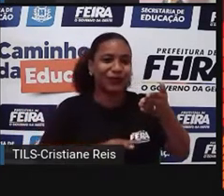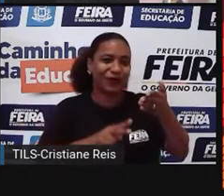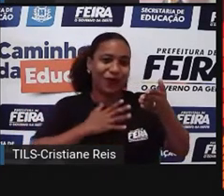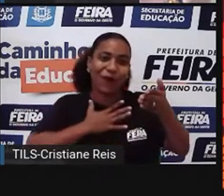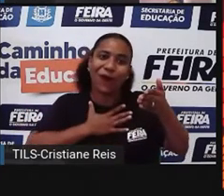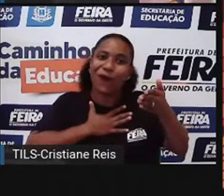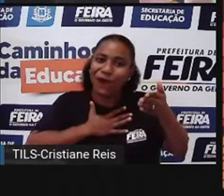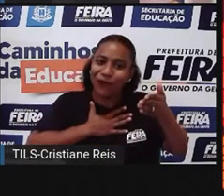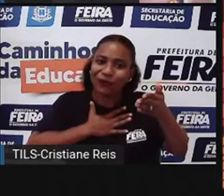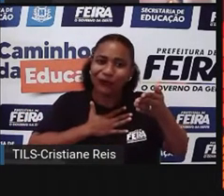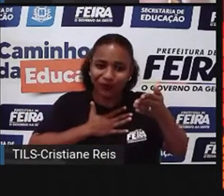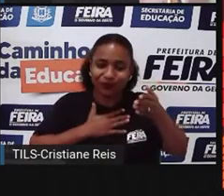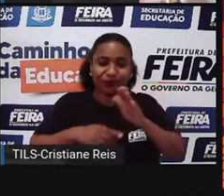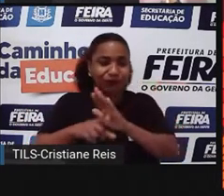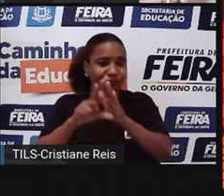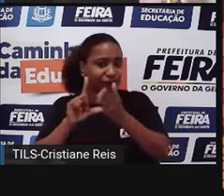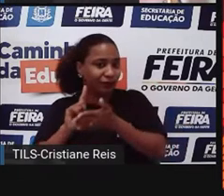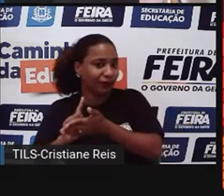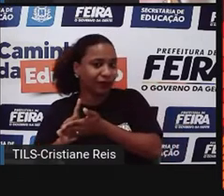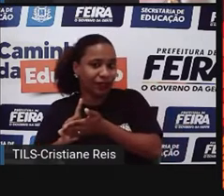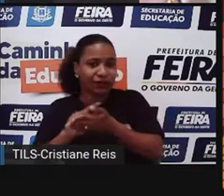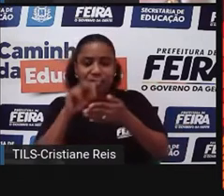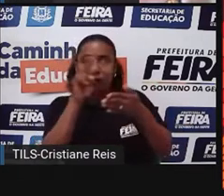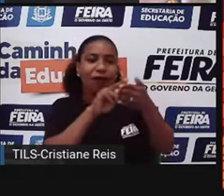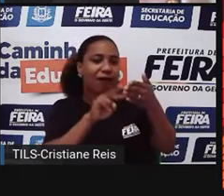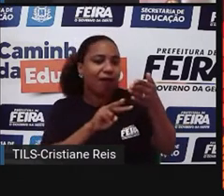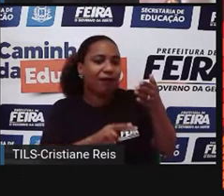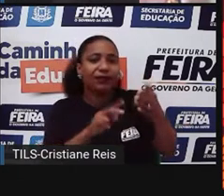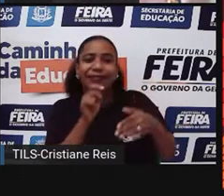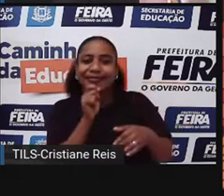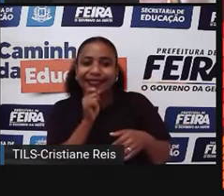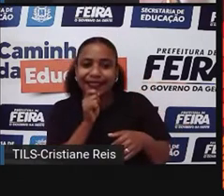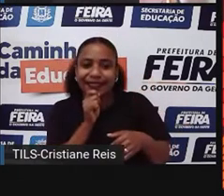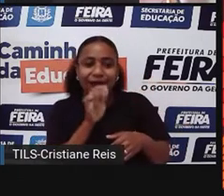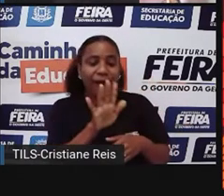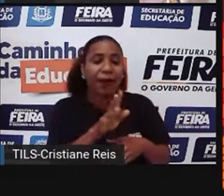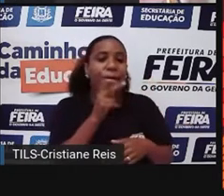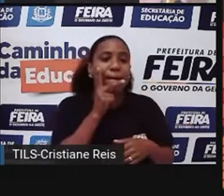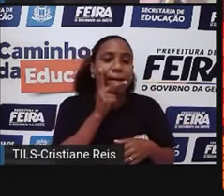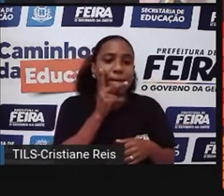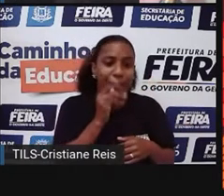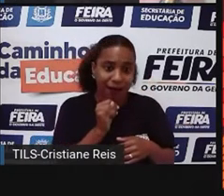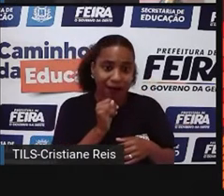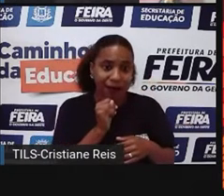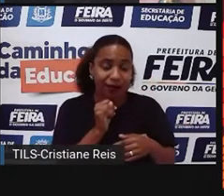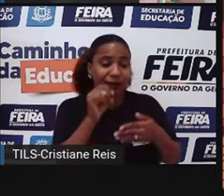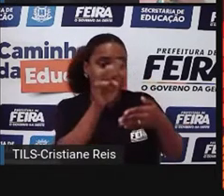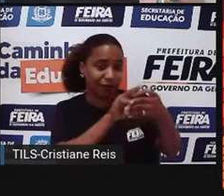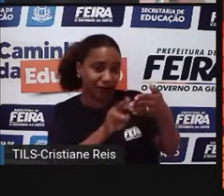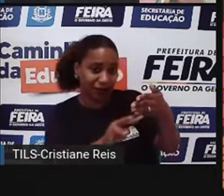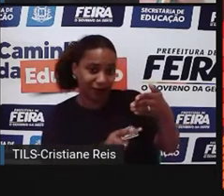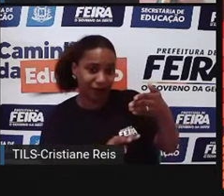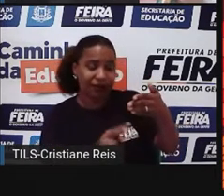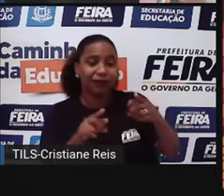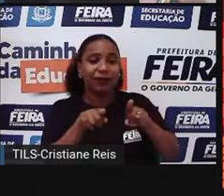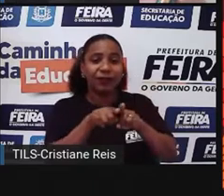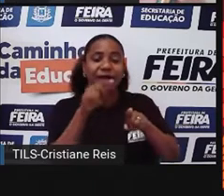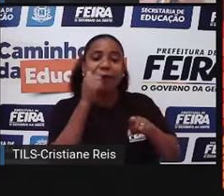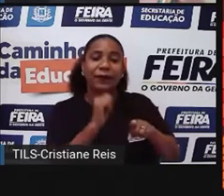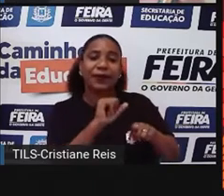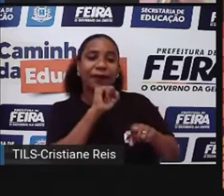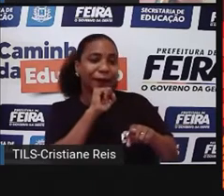aprender a ler. Então, meu pai foi um grande incentivador, a minha mãe também, e quando ele saía,